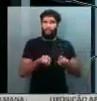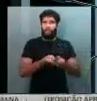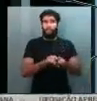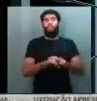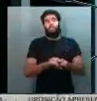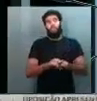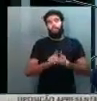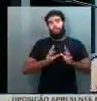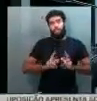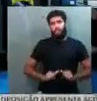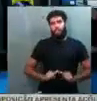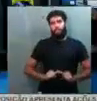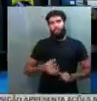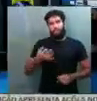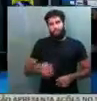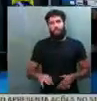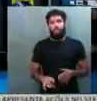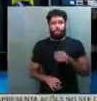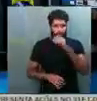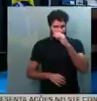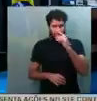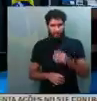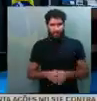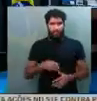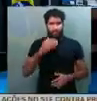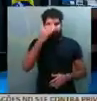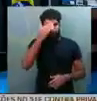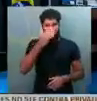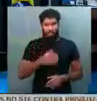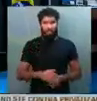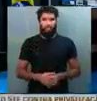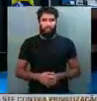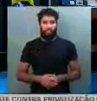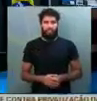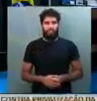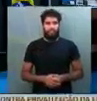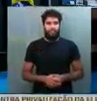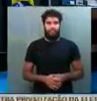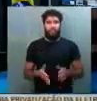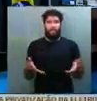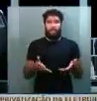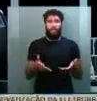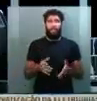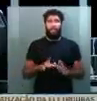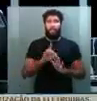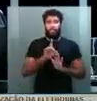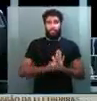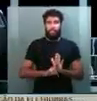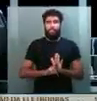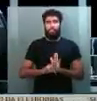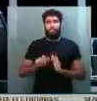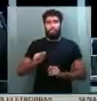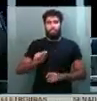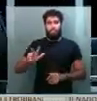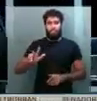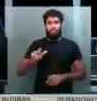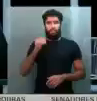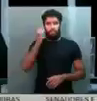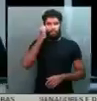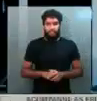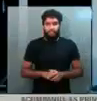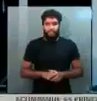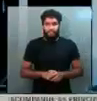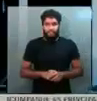Muito obrigado. Agradeço a vossa senhoria. Com a palavra, o diretor-presidente da Anvisa, o senhor Antônio Barra Torres.